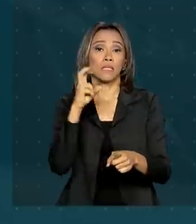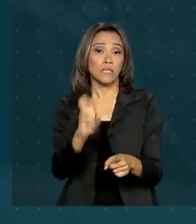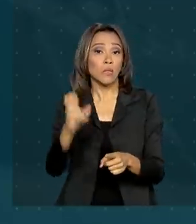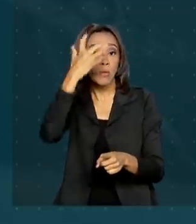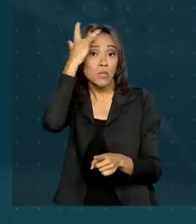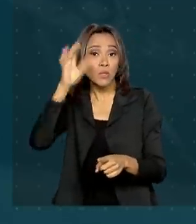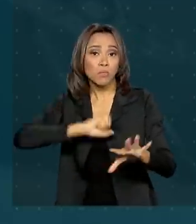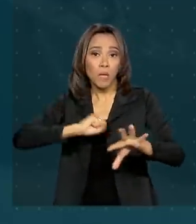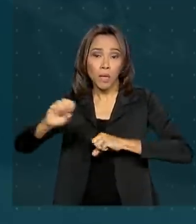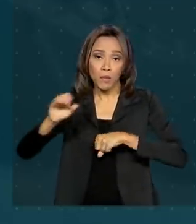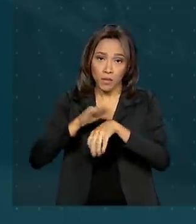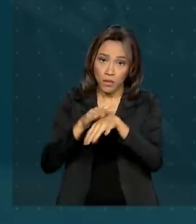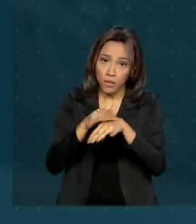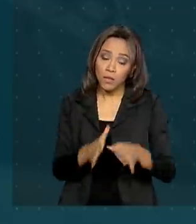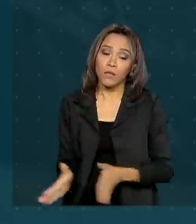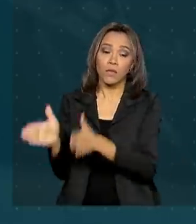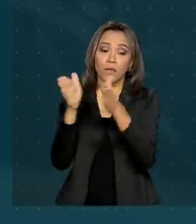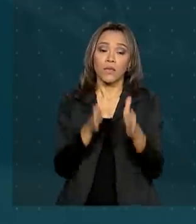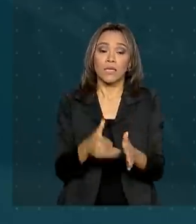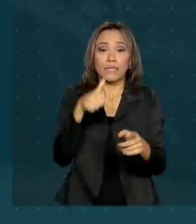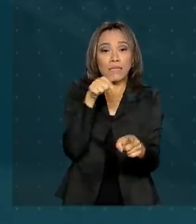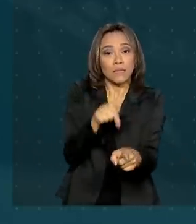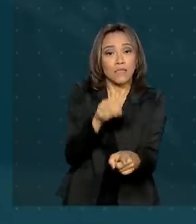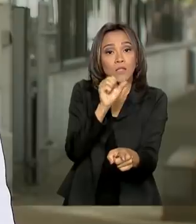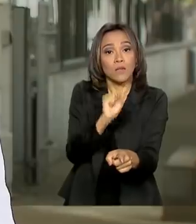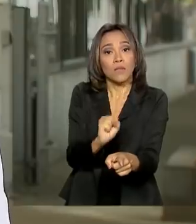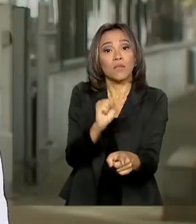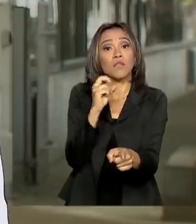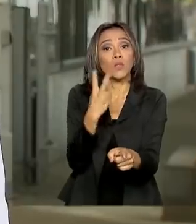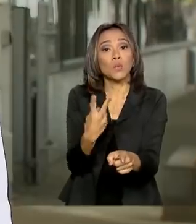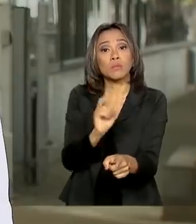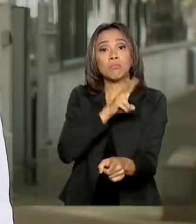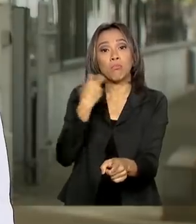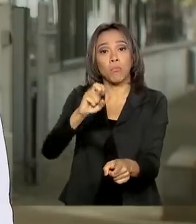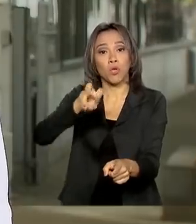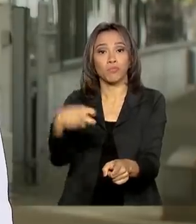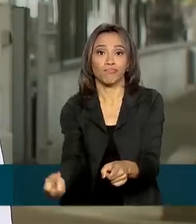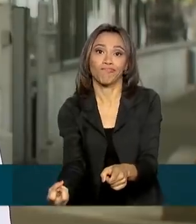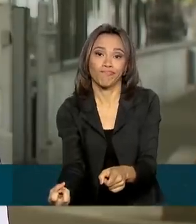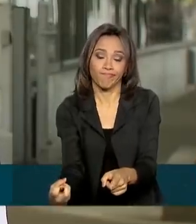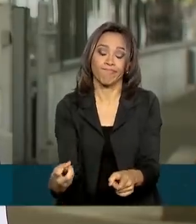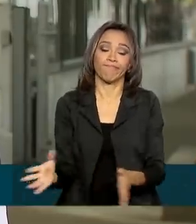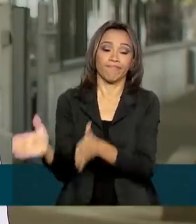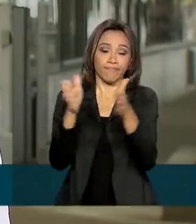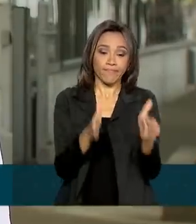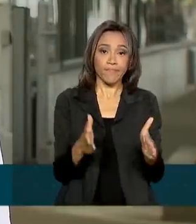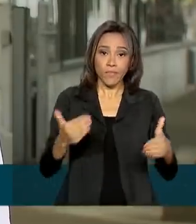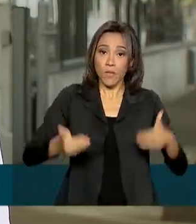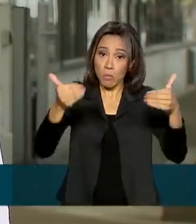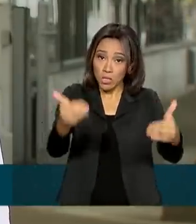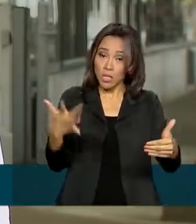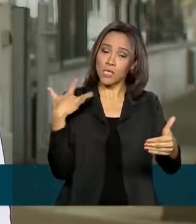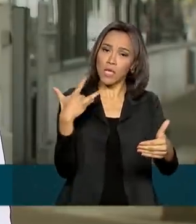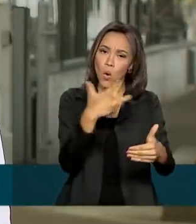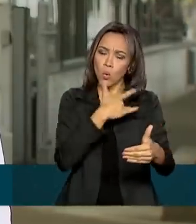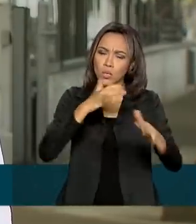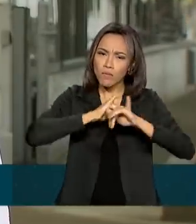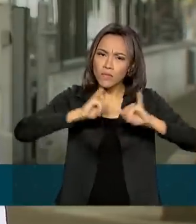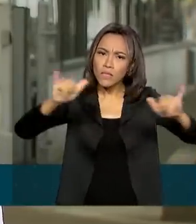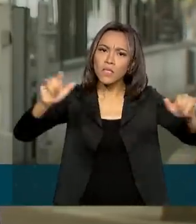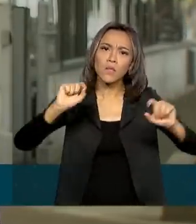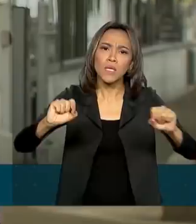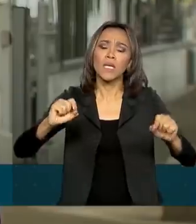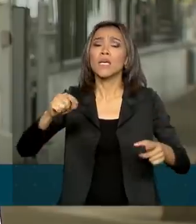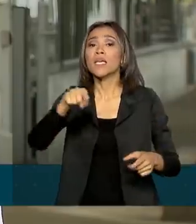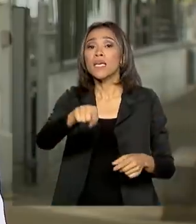infectadas e 782 mortes. Segundo o Ministério da Saúde, a intensidade de circulação desses sorotipos